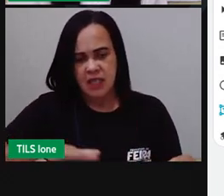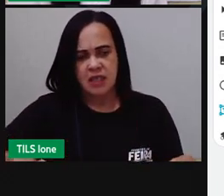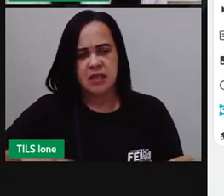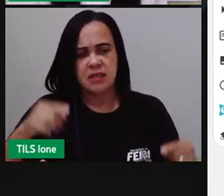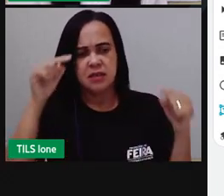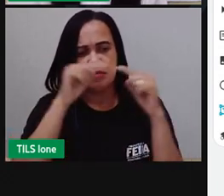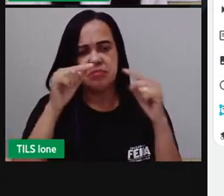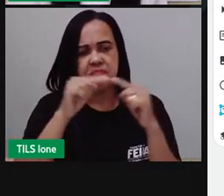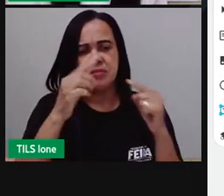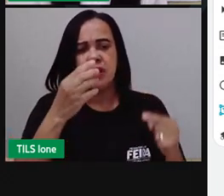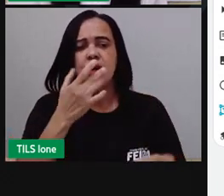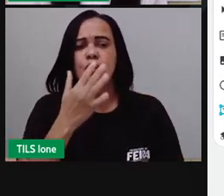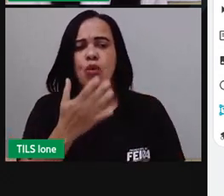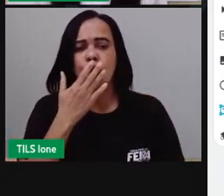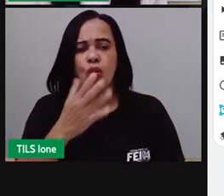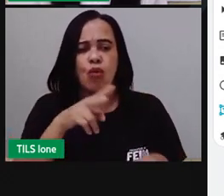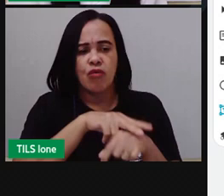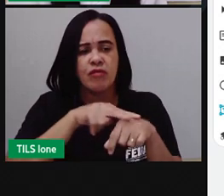então ó